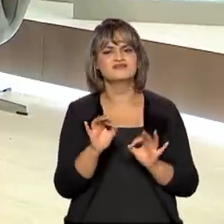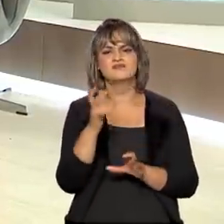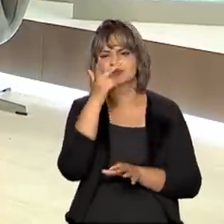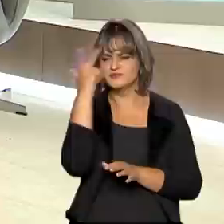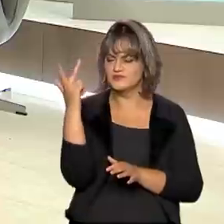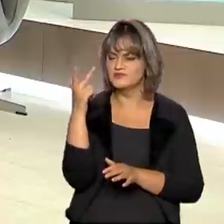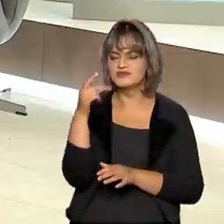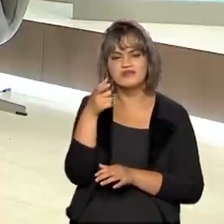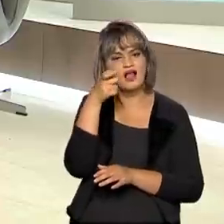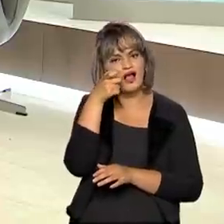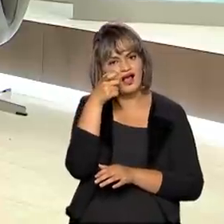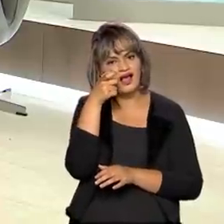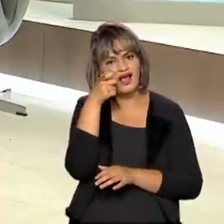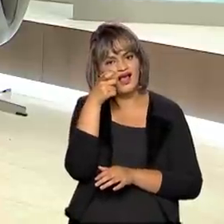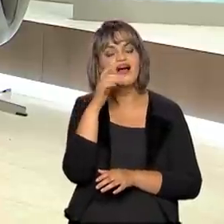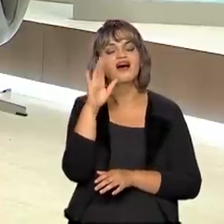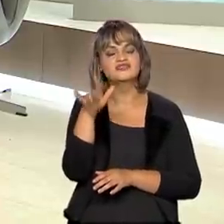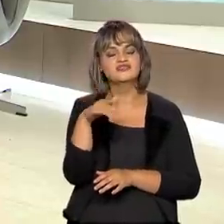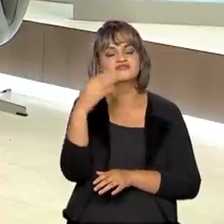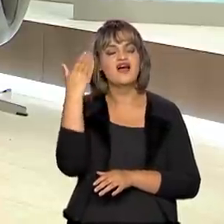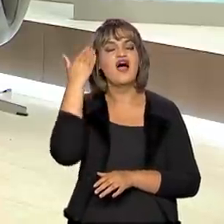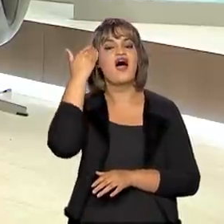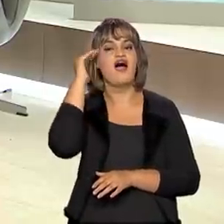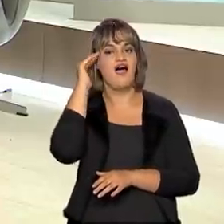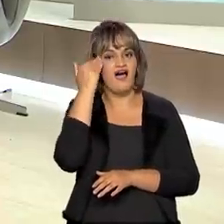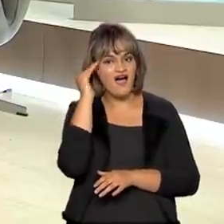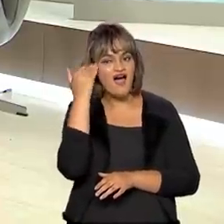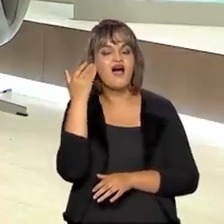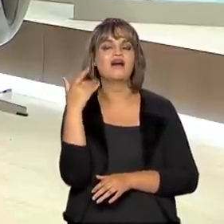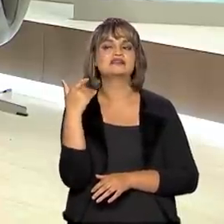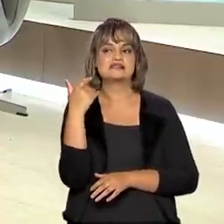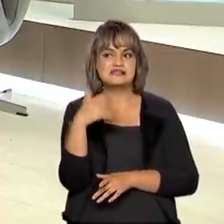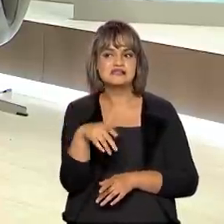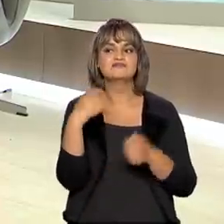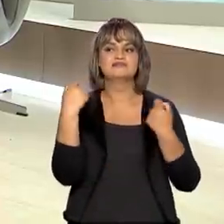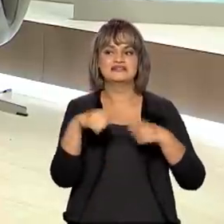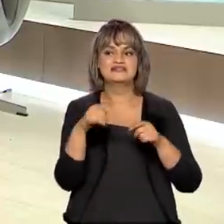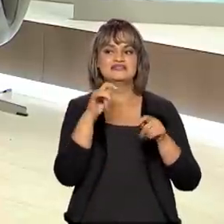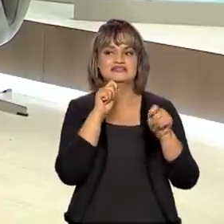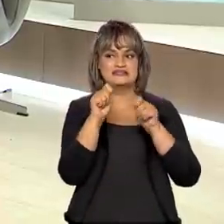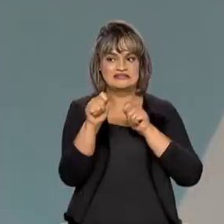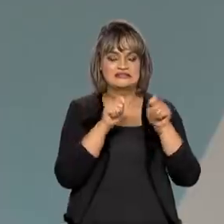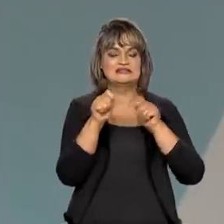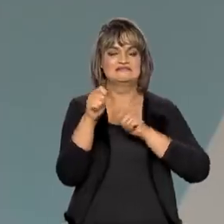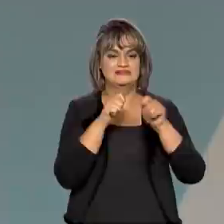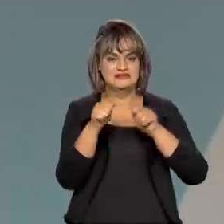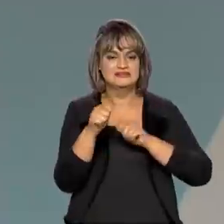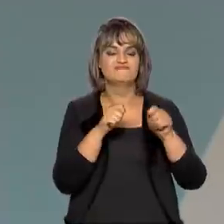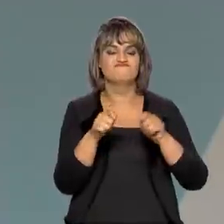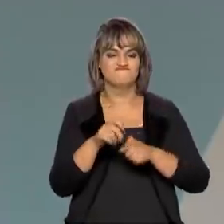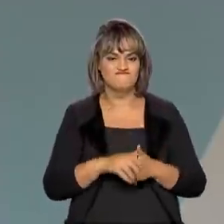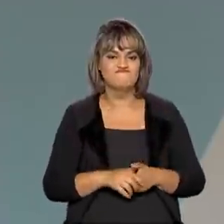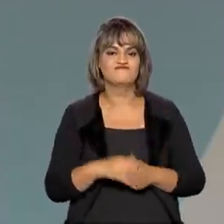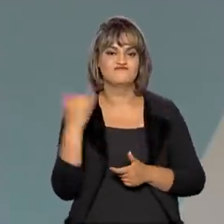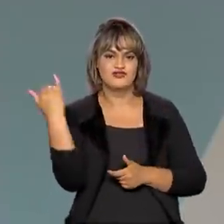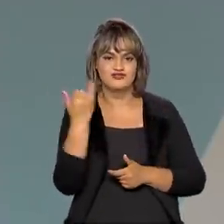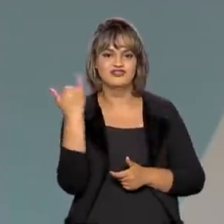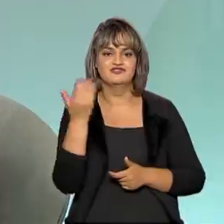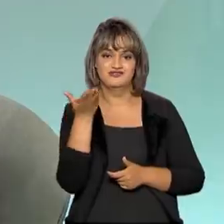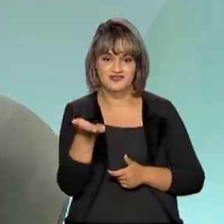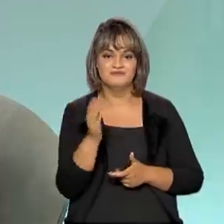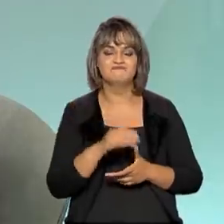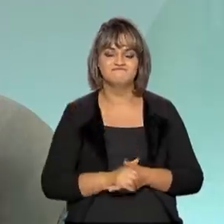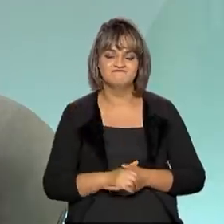que assistirem ao programa vão ter um pouquinho mais de noção da necessidade de um consumo racional de energia nesse momento no país.